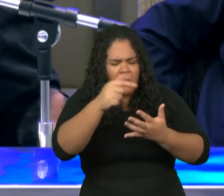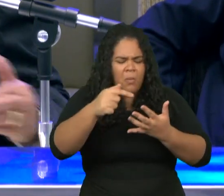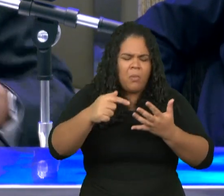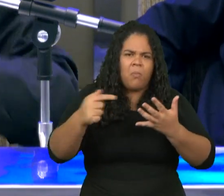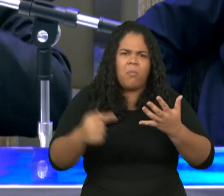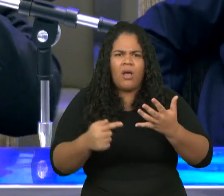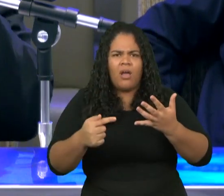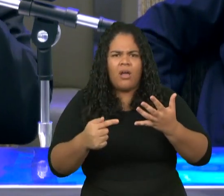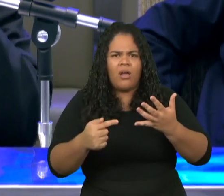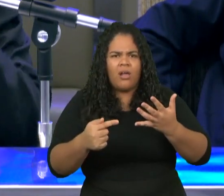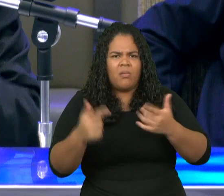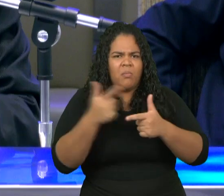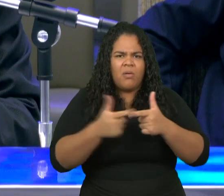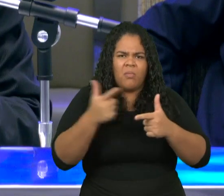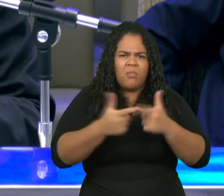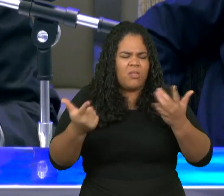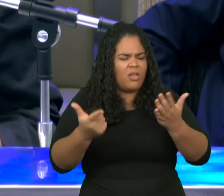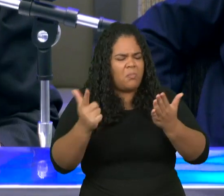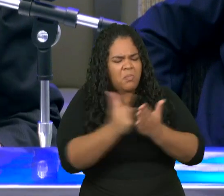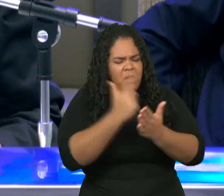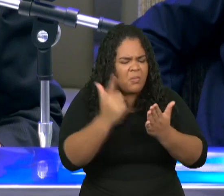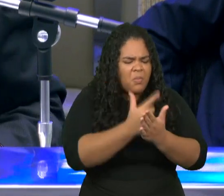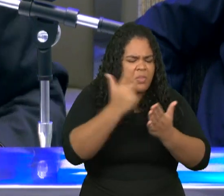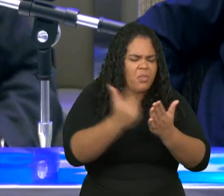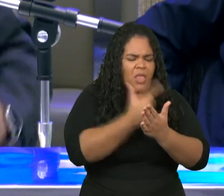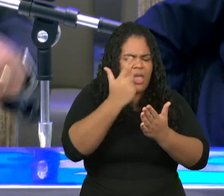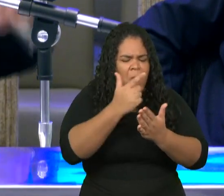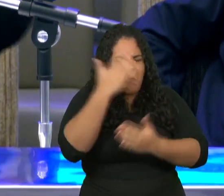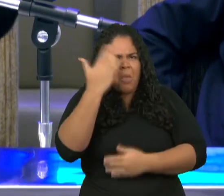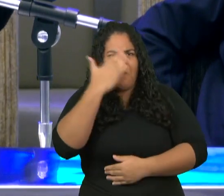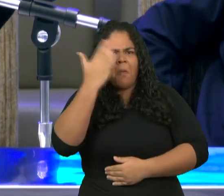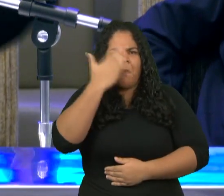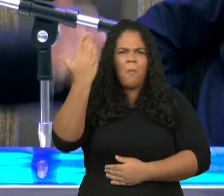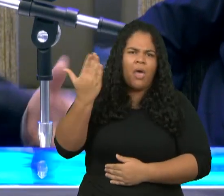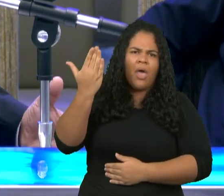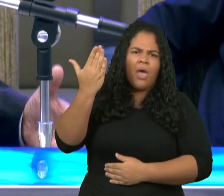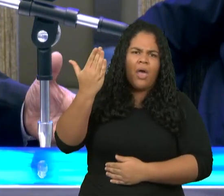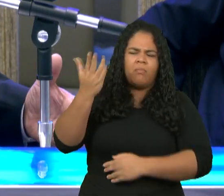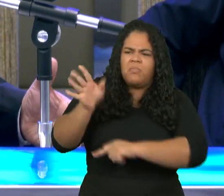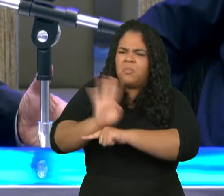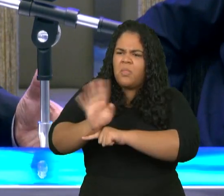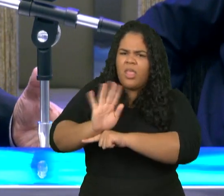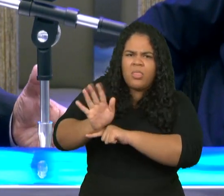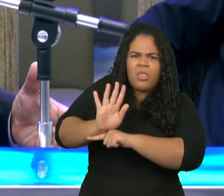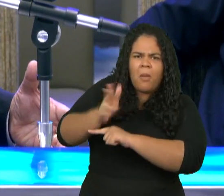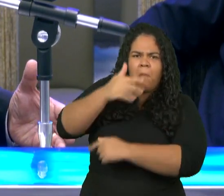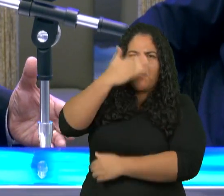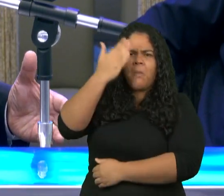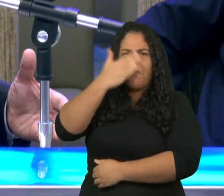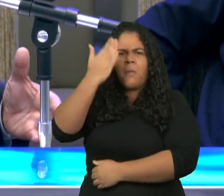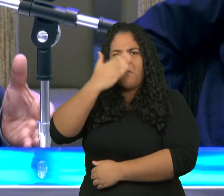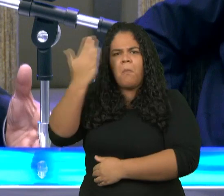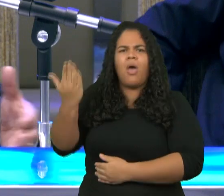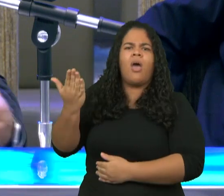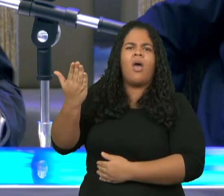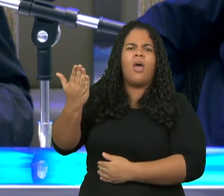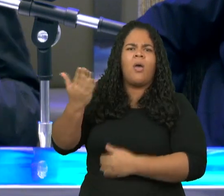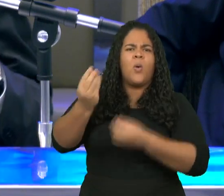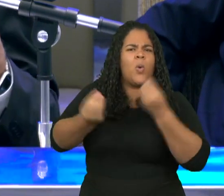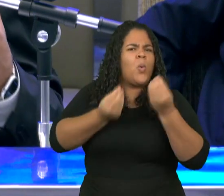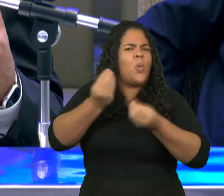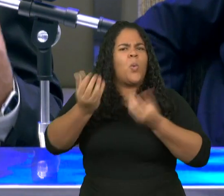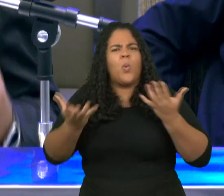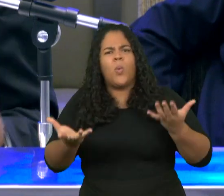as revistas imorais que eles leem os filmes pornográficos que eles assistem não é isso a